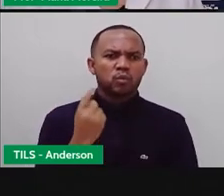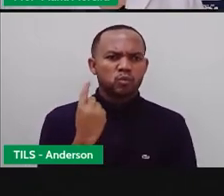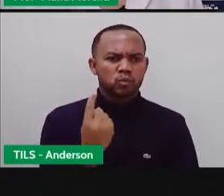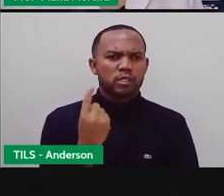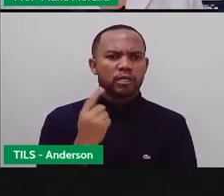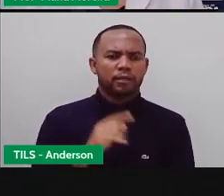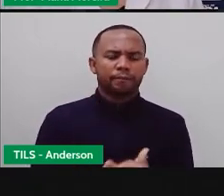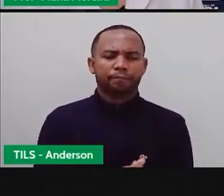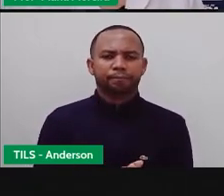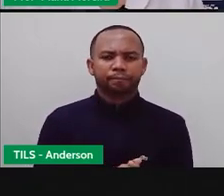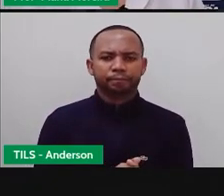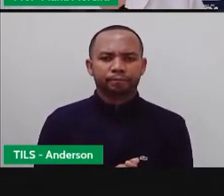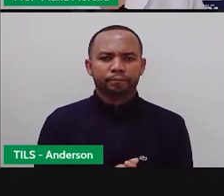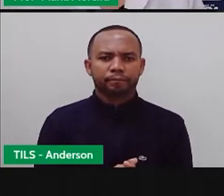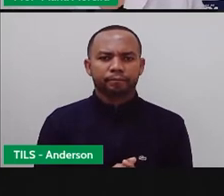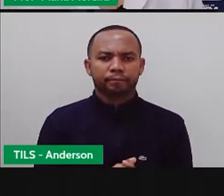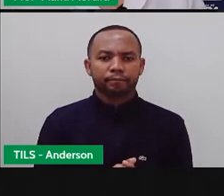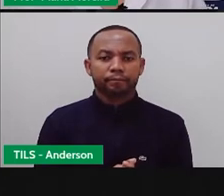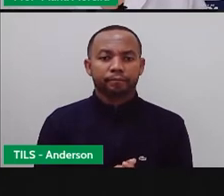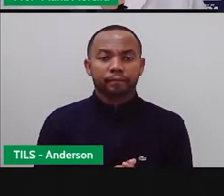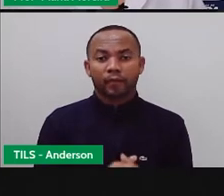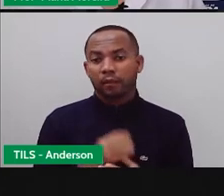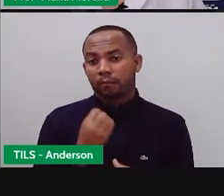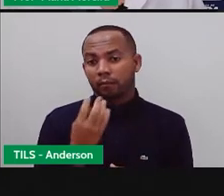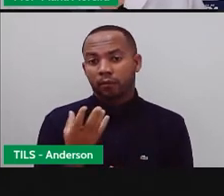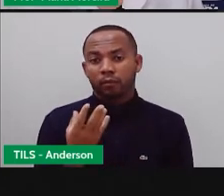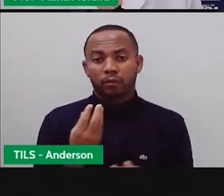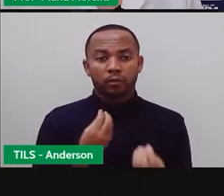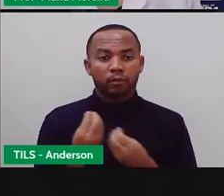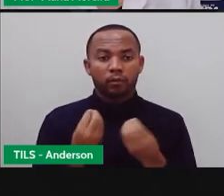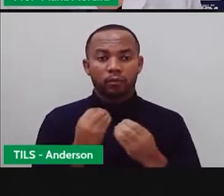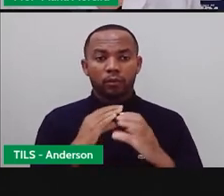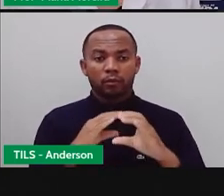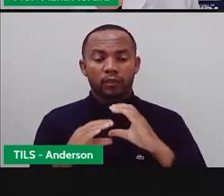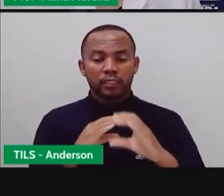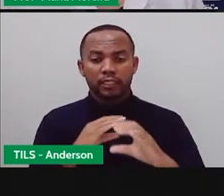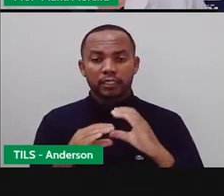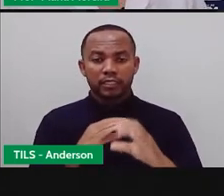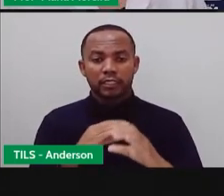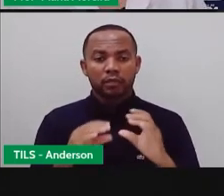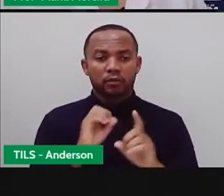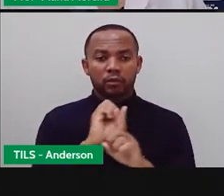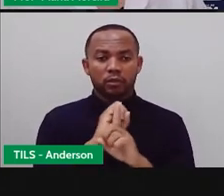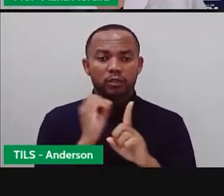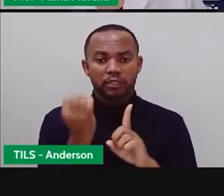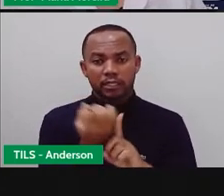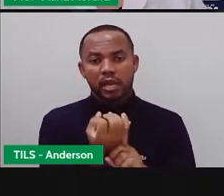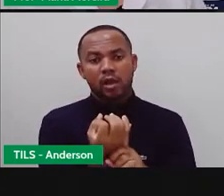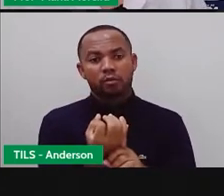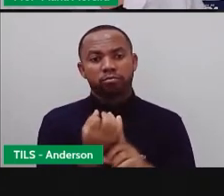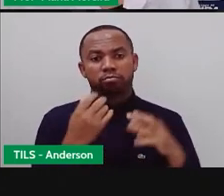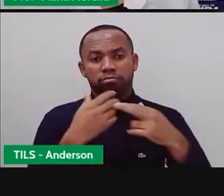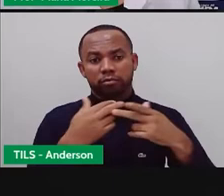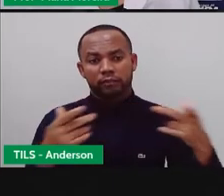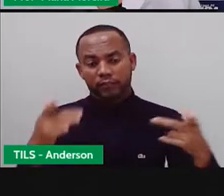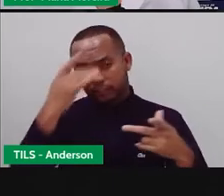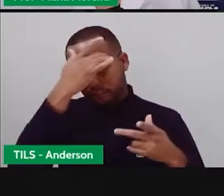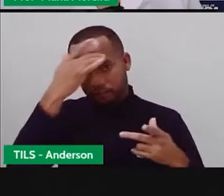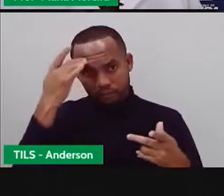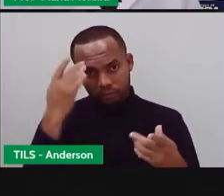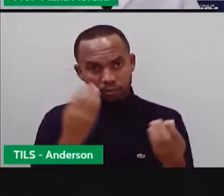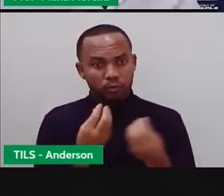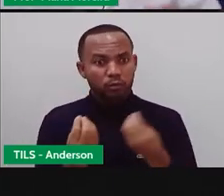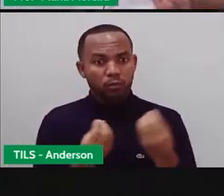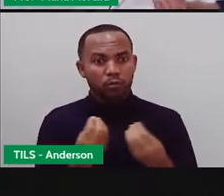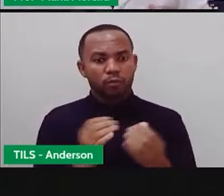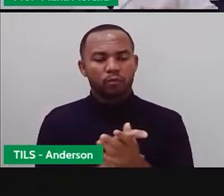Individuais, tá? Bom, meios de comunicação social ou em massa, não isso? É uma ferramenta